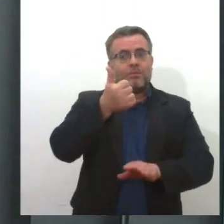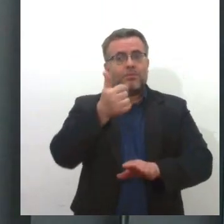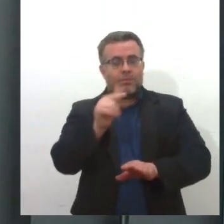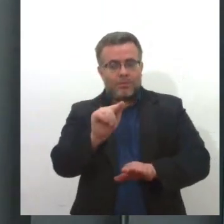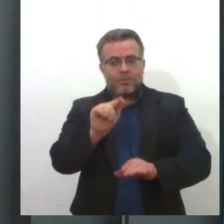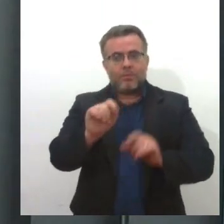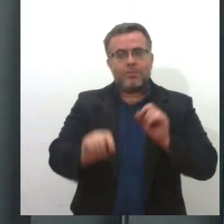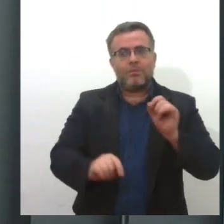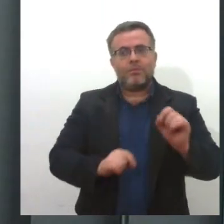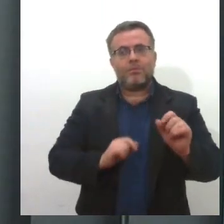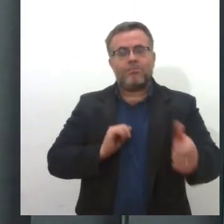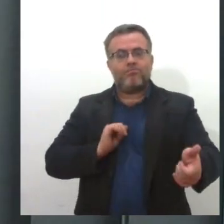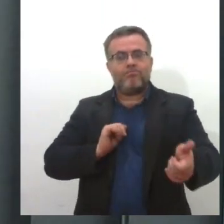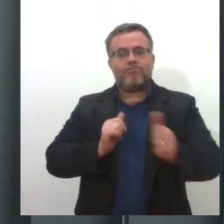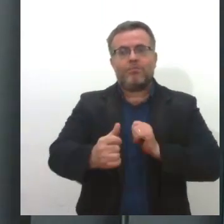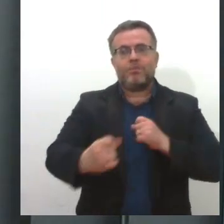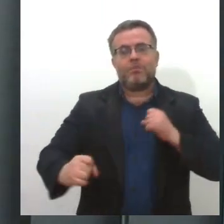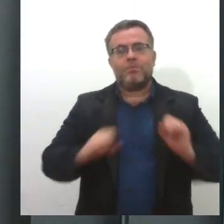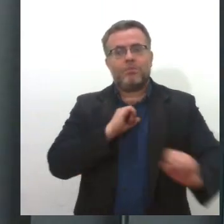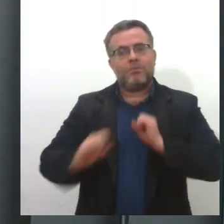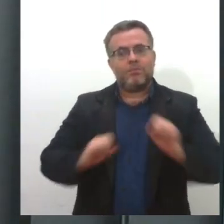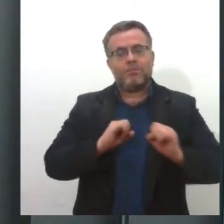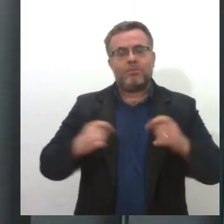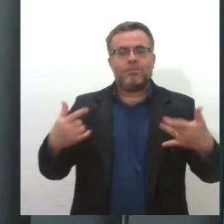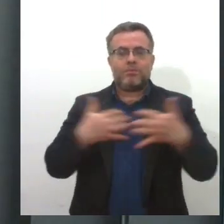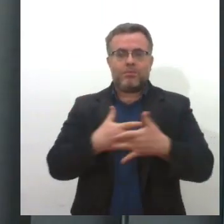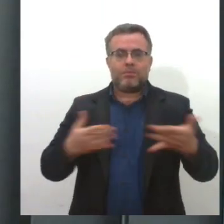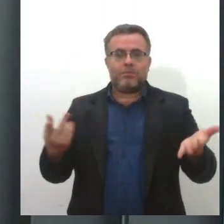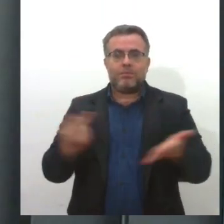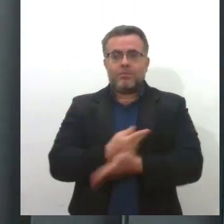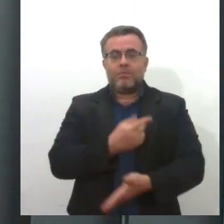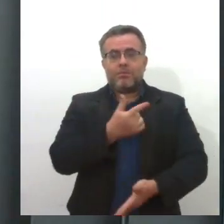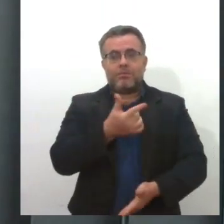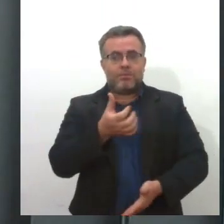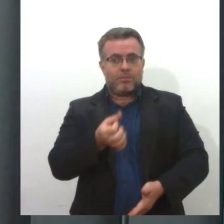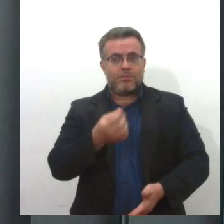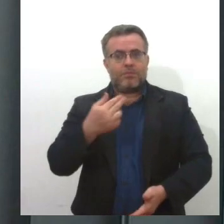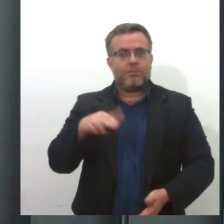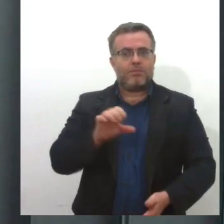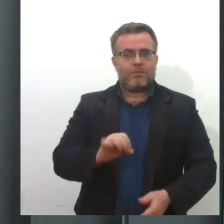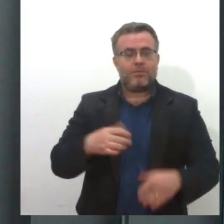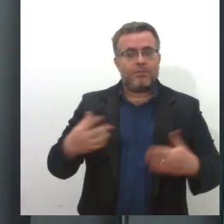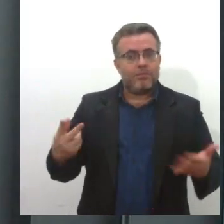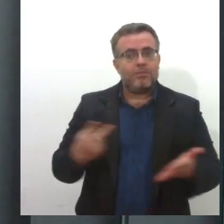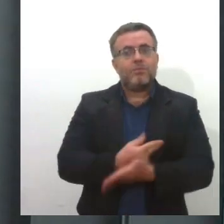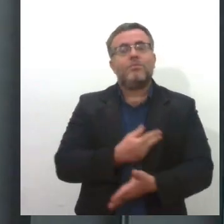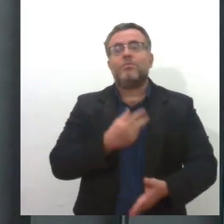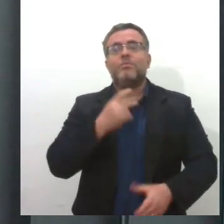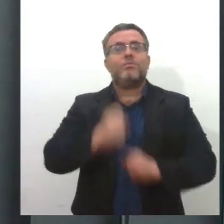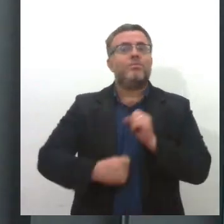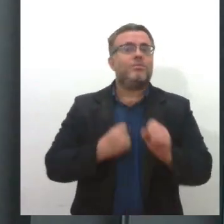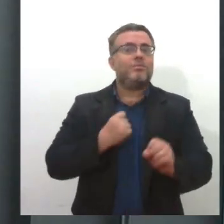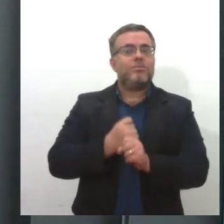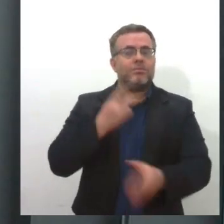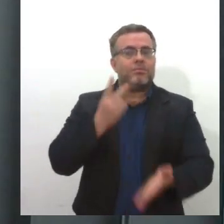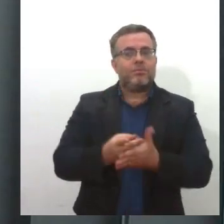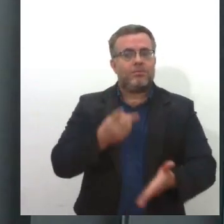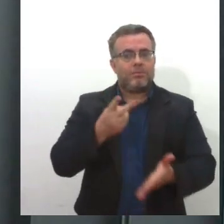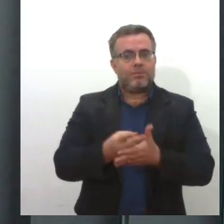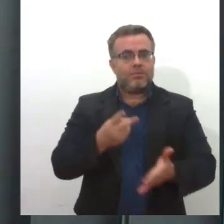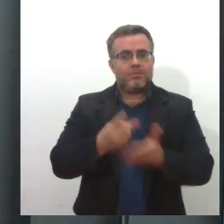da corrida Cidade de Aracaju, que ocorrerá no dia 26 de março. Realizada anualmente durante a programação